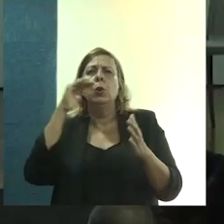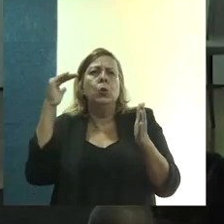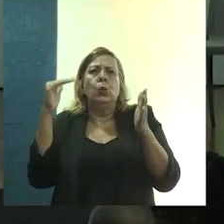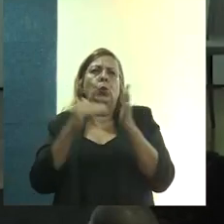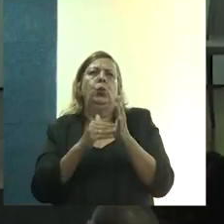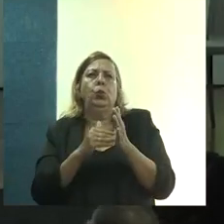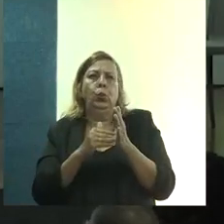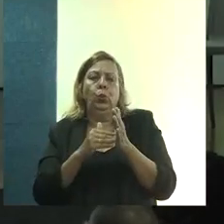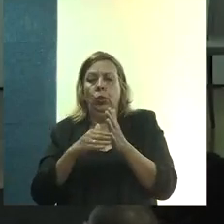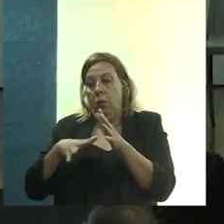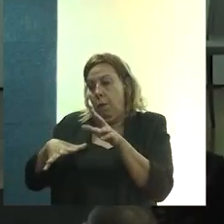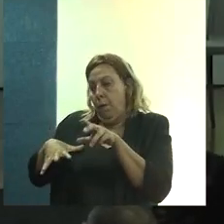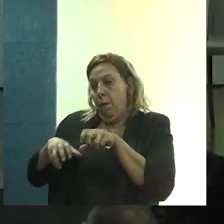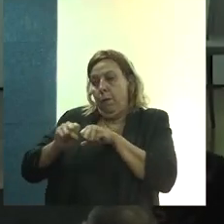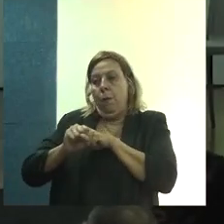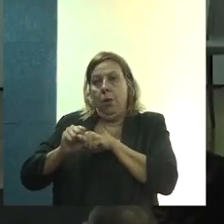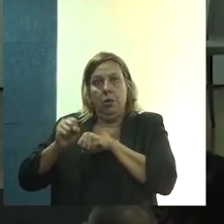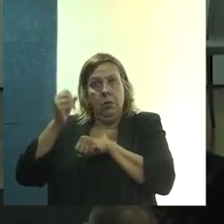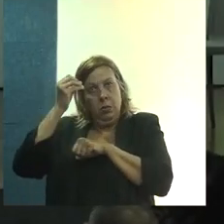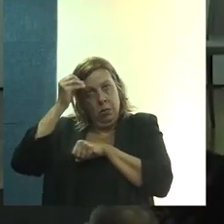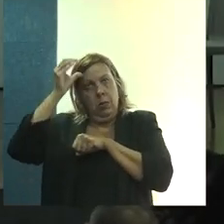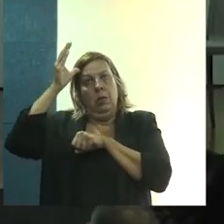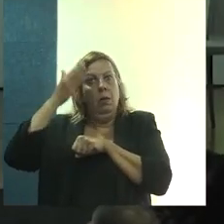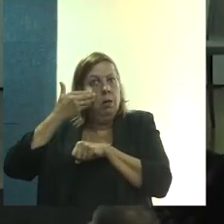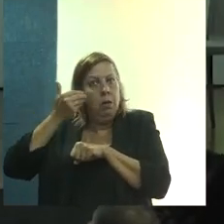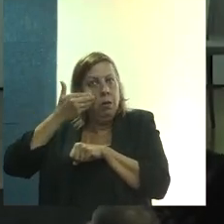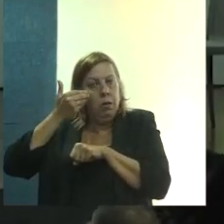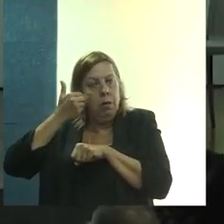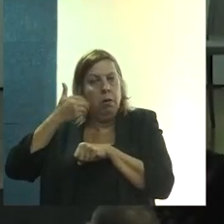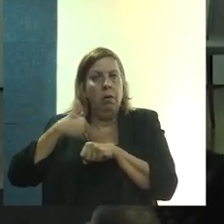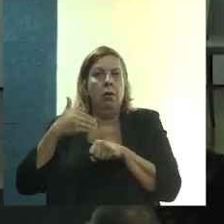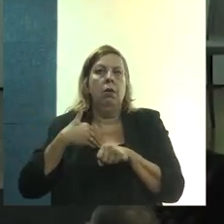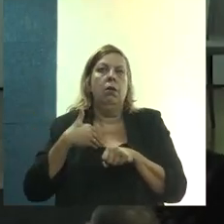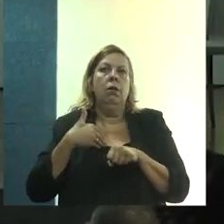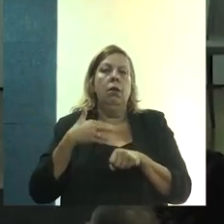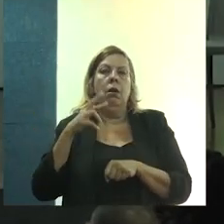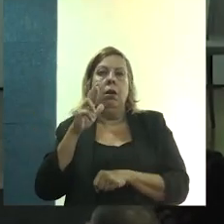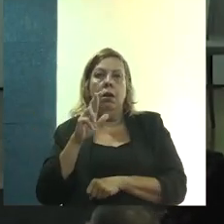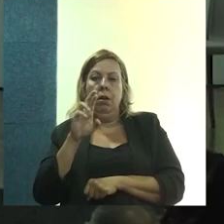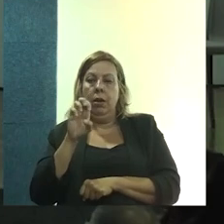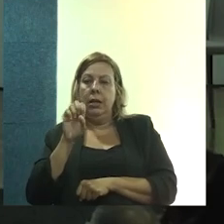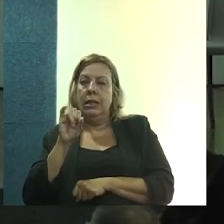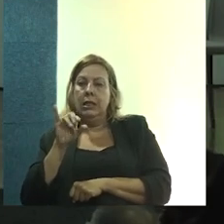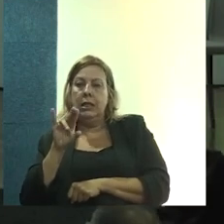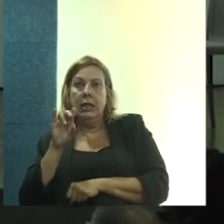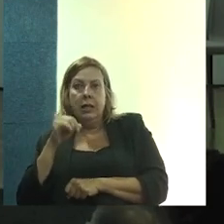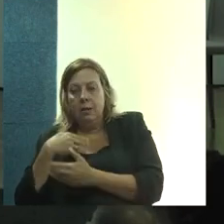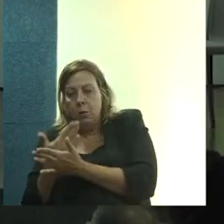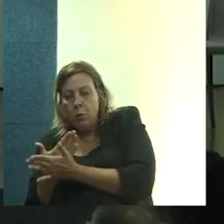toda essa formação que houve durante, por exemplo, a residência.